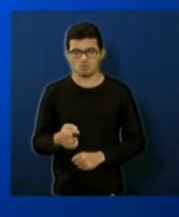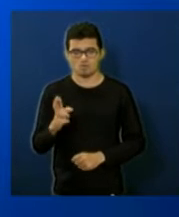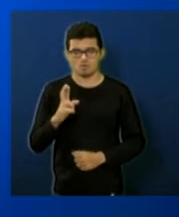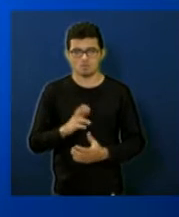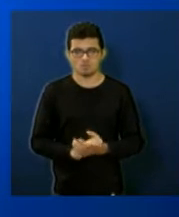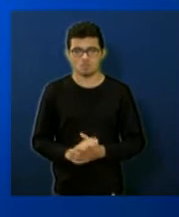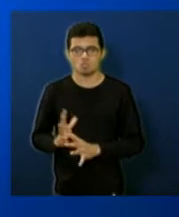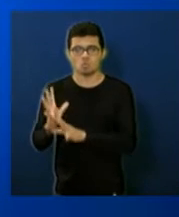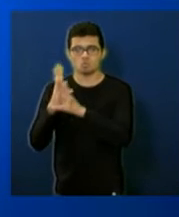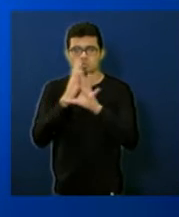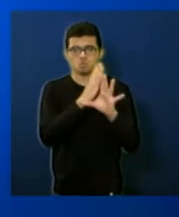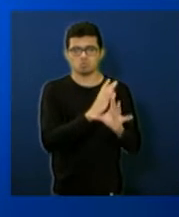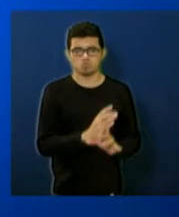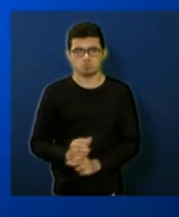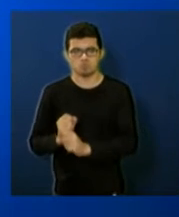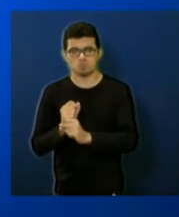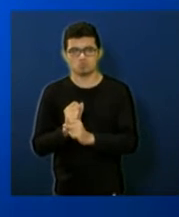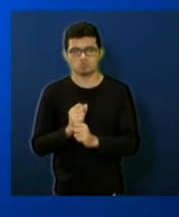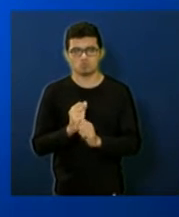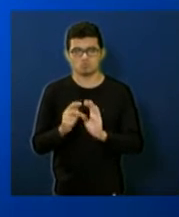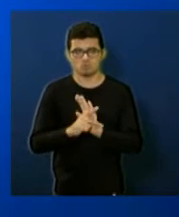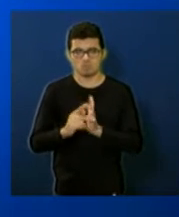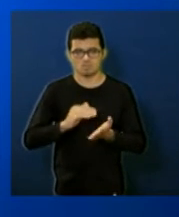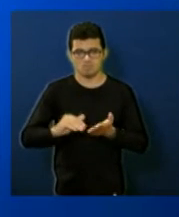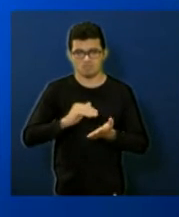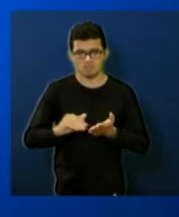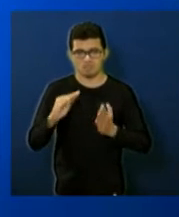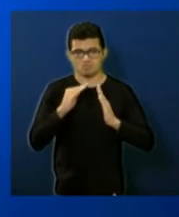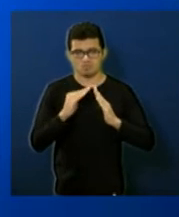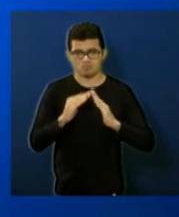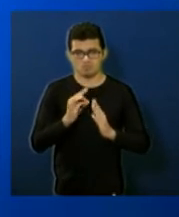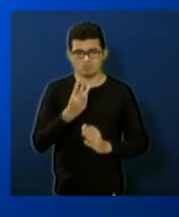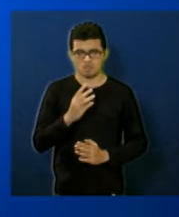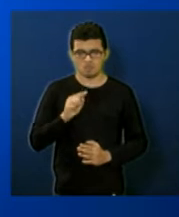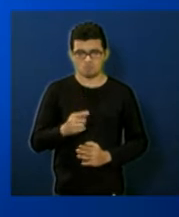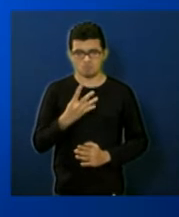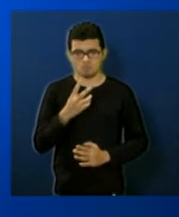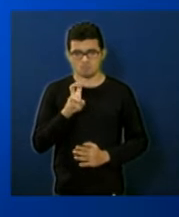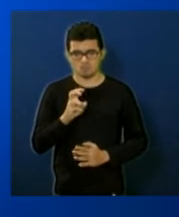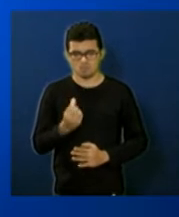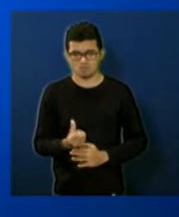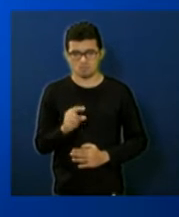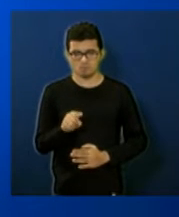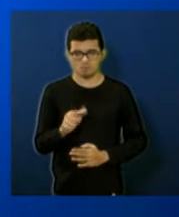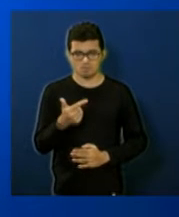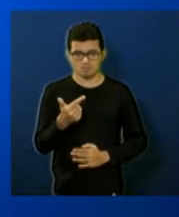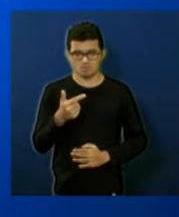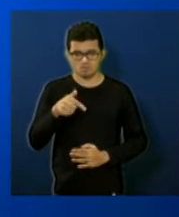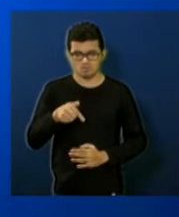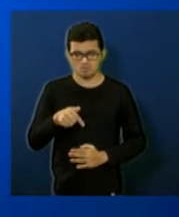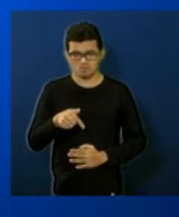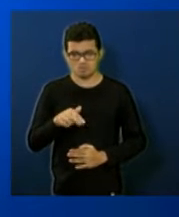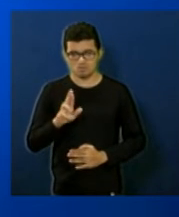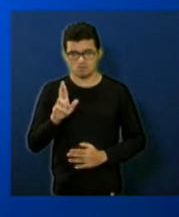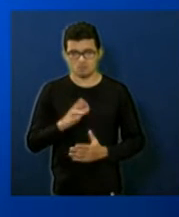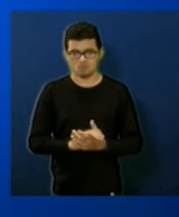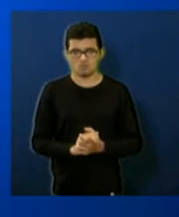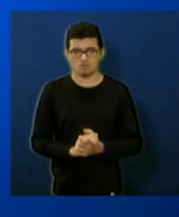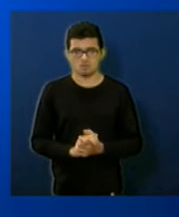Total do orçamento da Secretaria Municipal de Habitação R$.456.217,00.